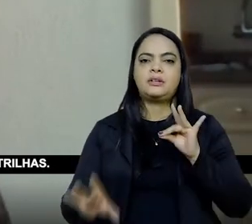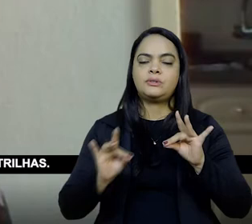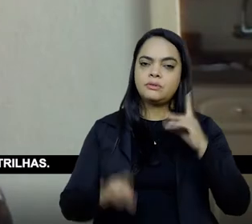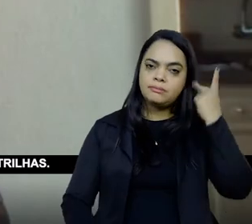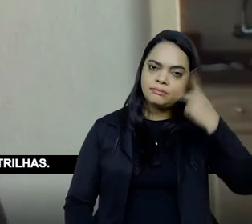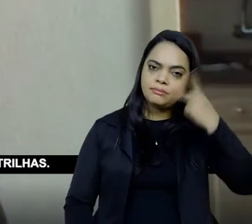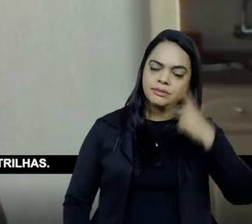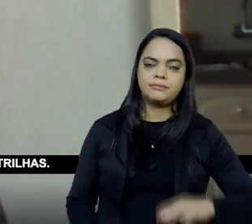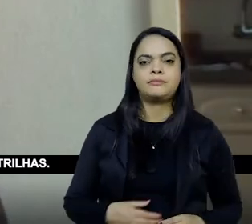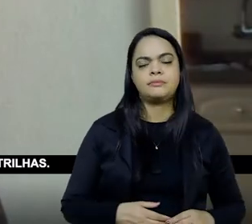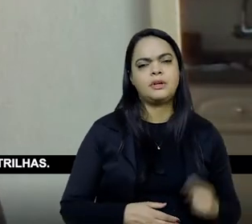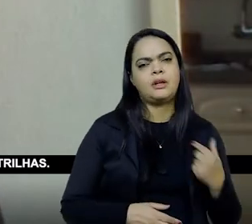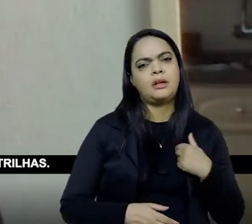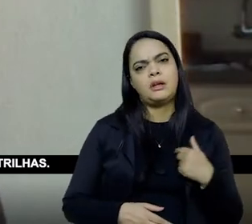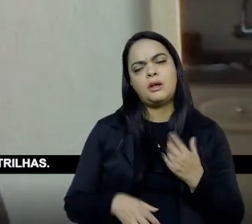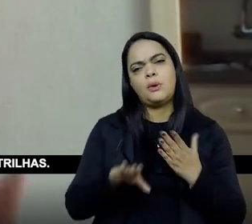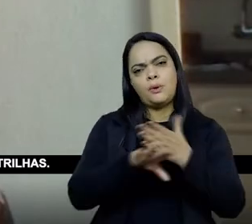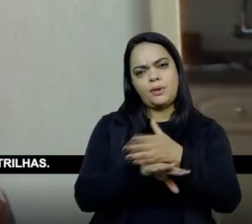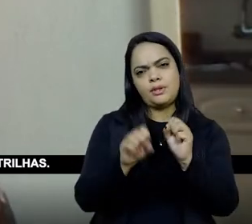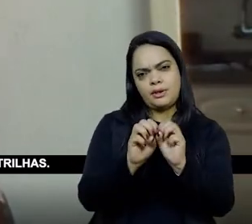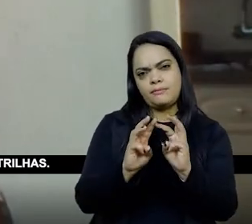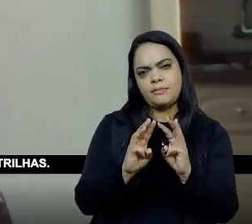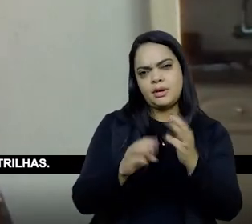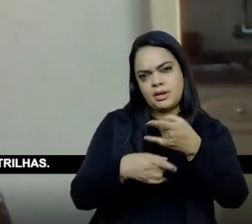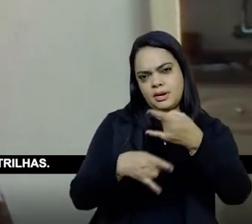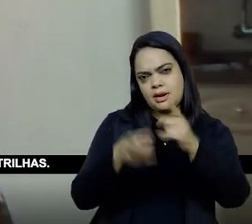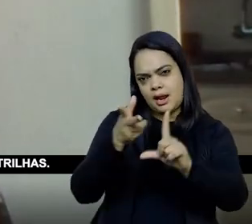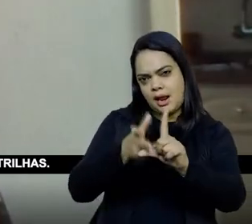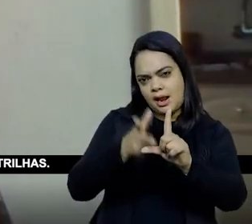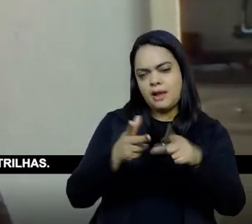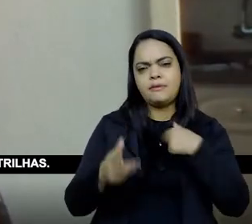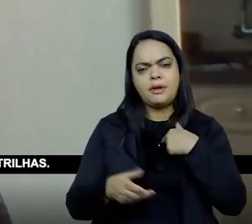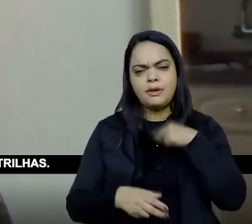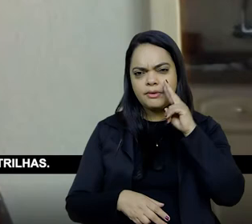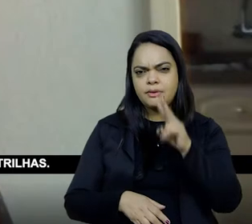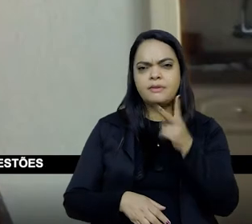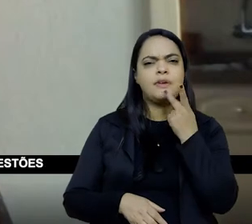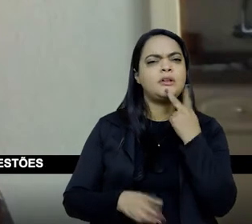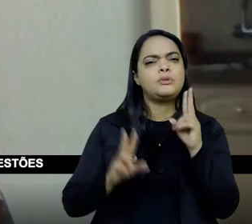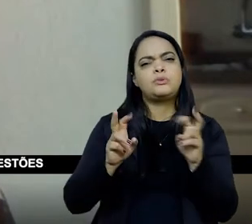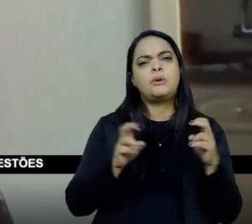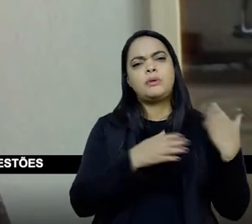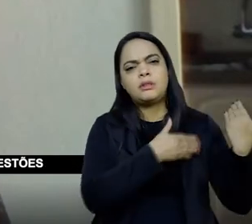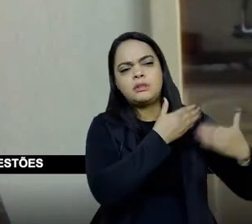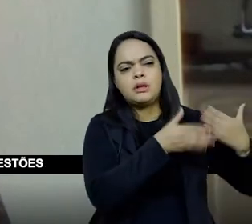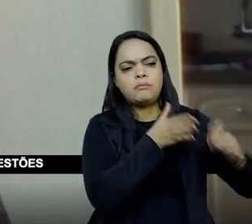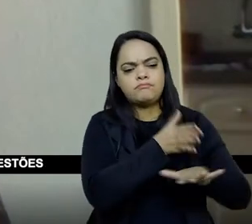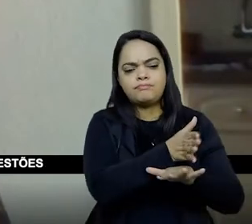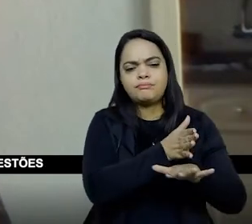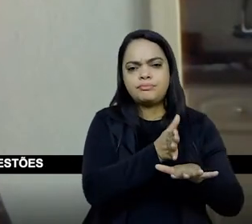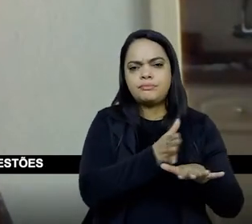e quando eu entrei, eu vi que você estava falando sobre trajetórias, enfim, eu imagino que seja sobre as trilhas, então, eu fiquei um pouco